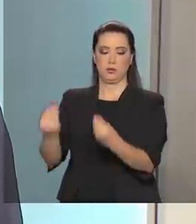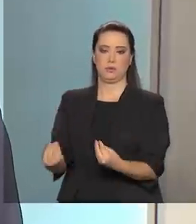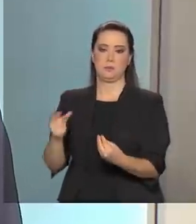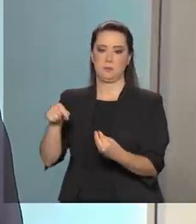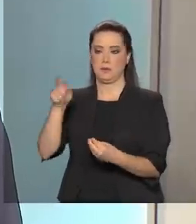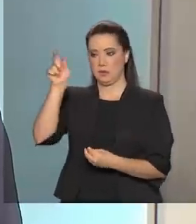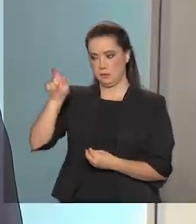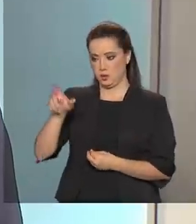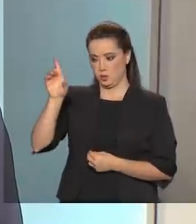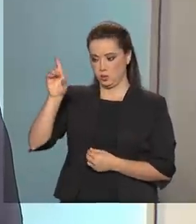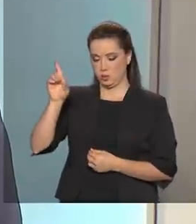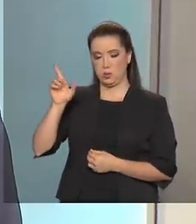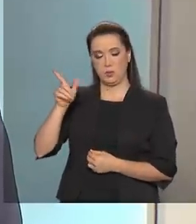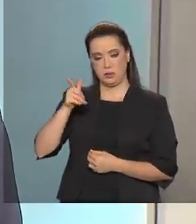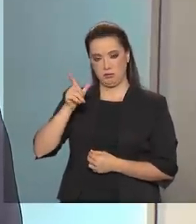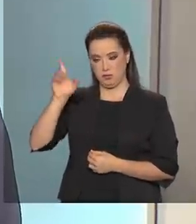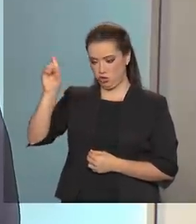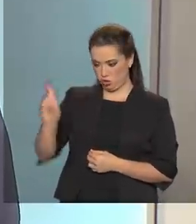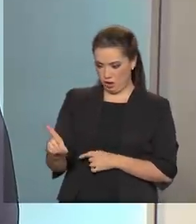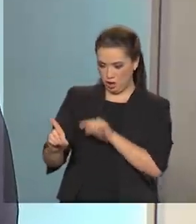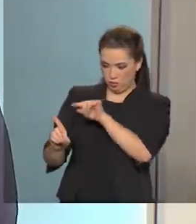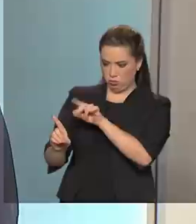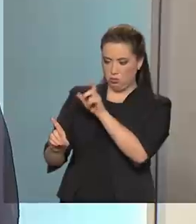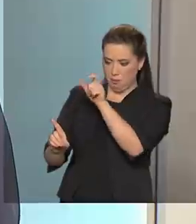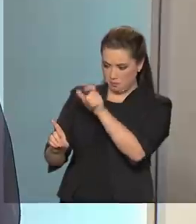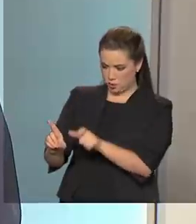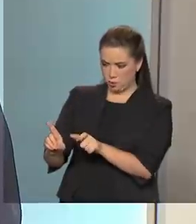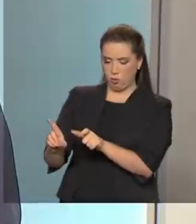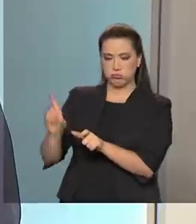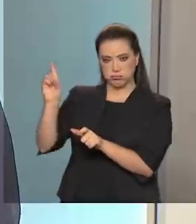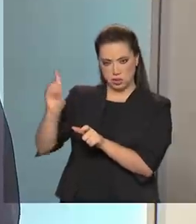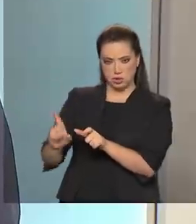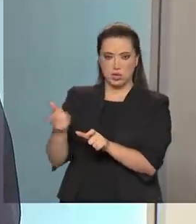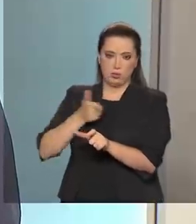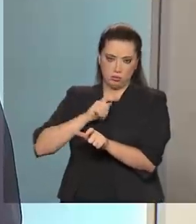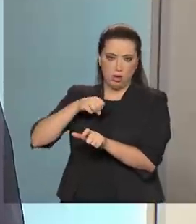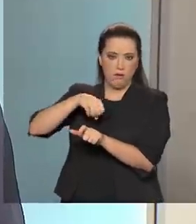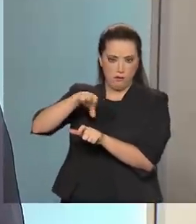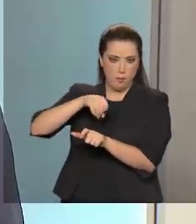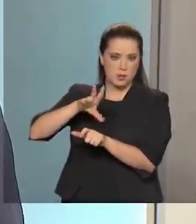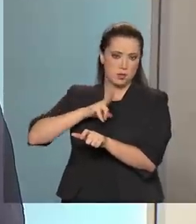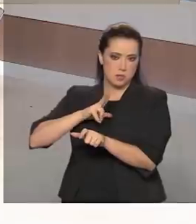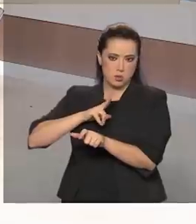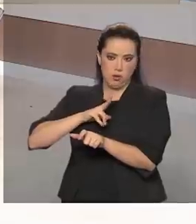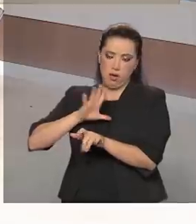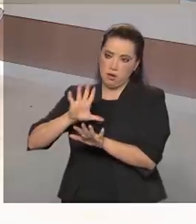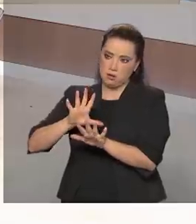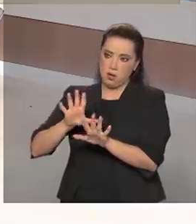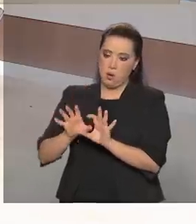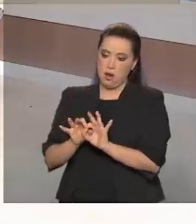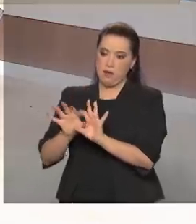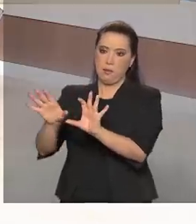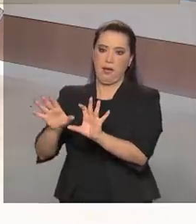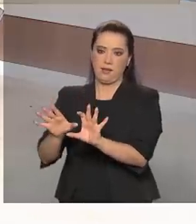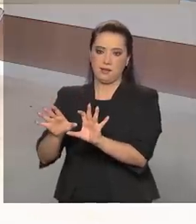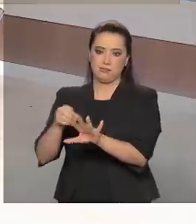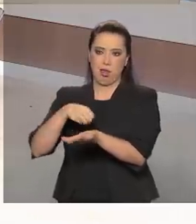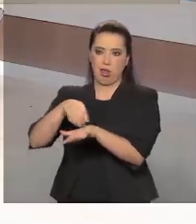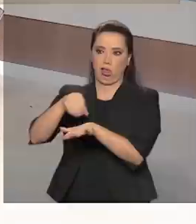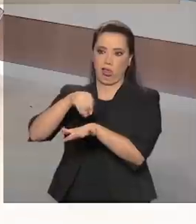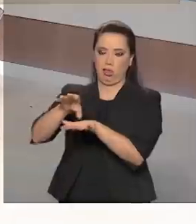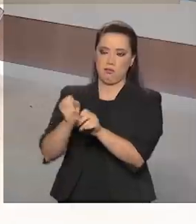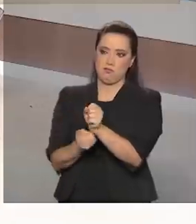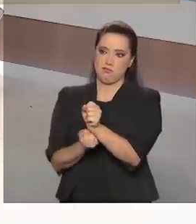titular de dados, ele saiba o que ele está liberando quando ele dá um aceitar num site.